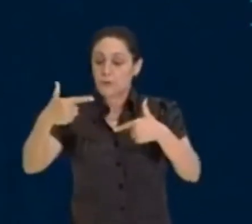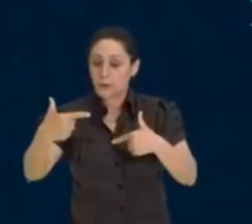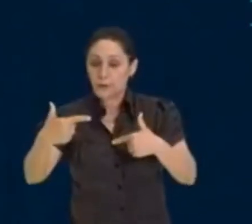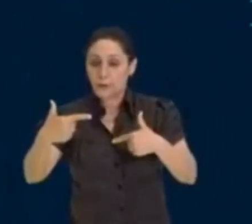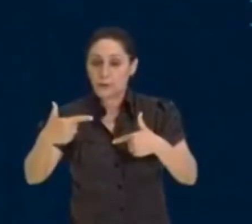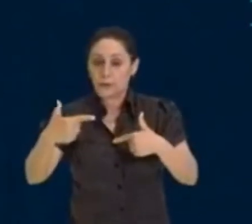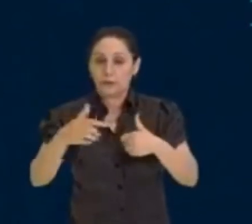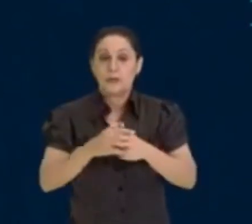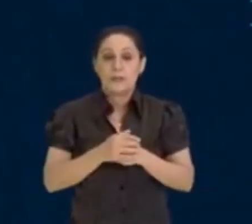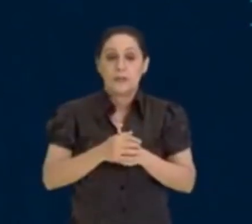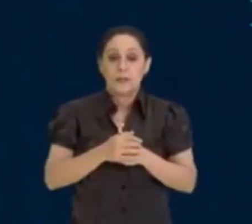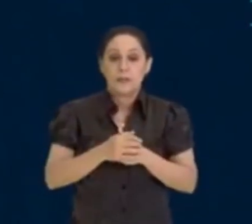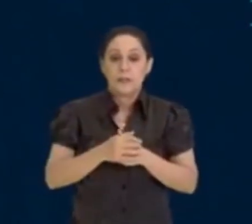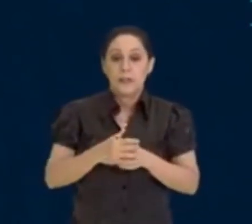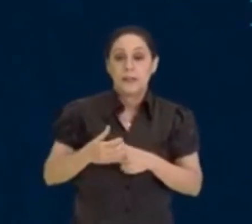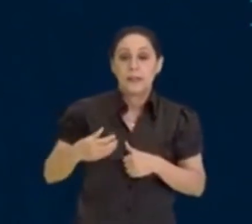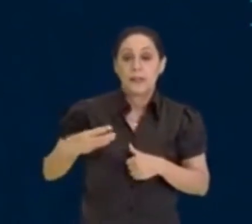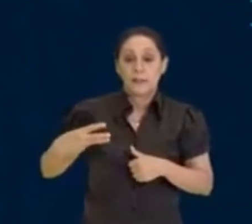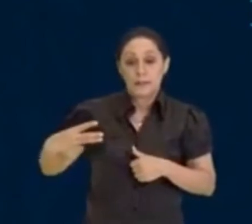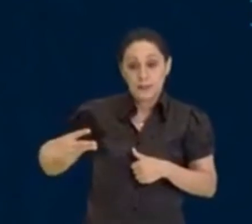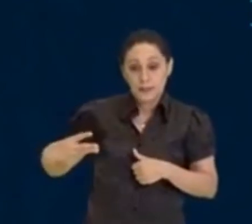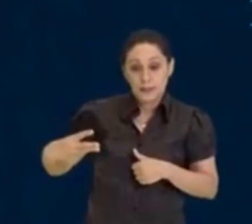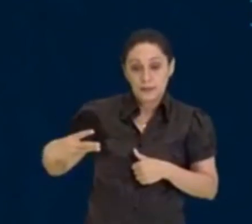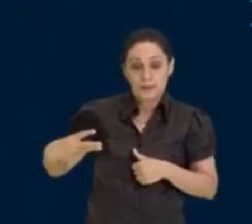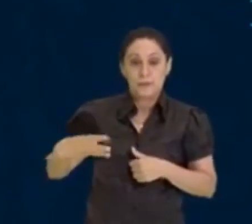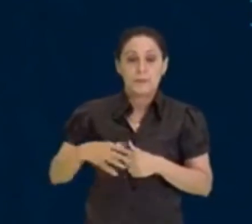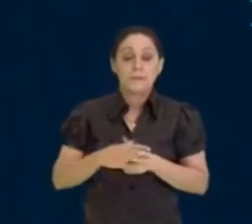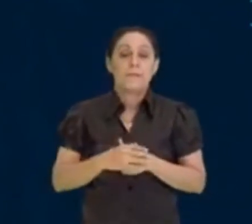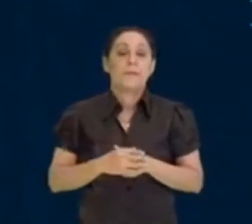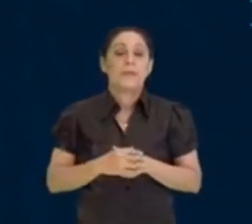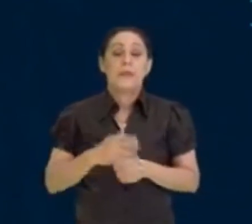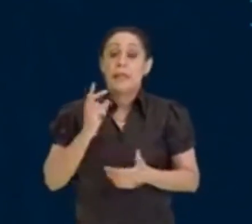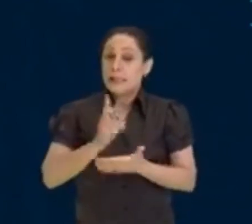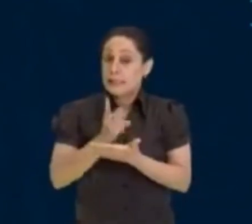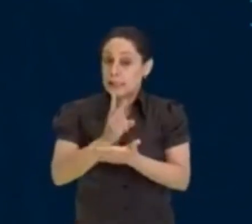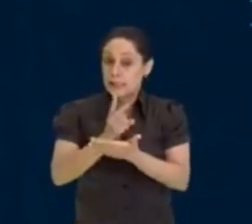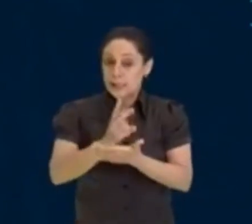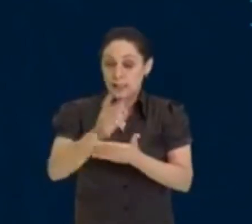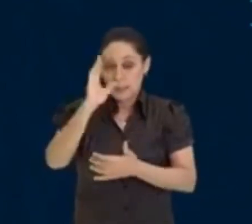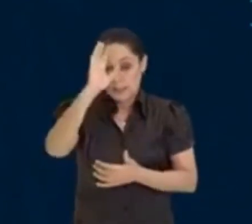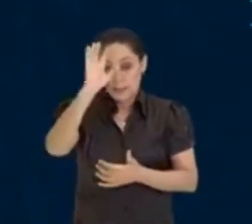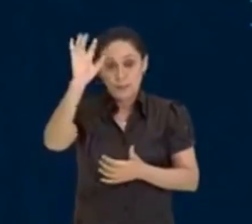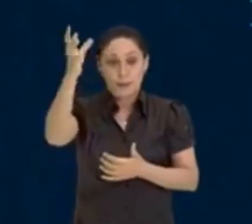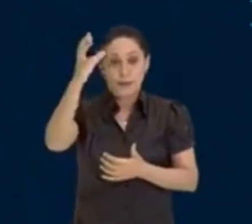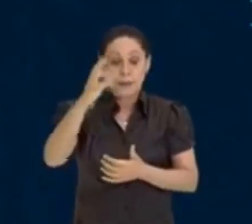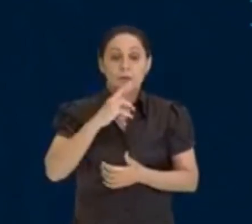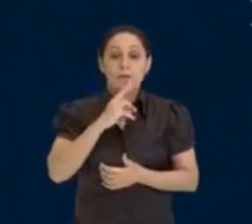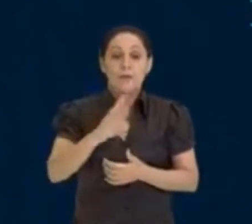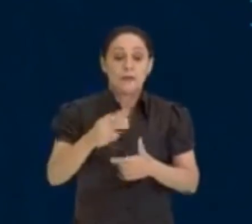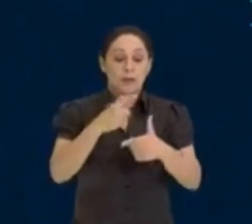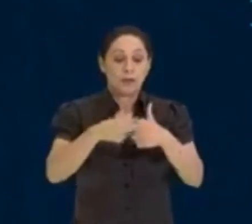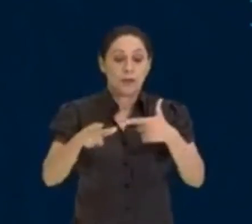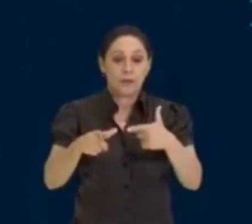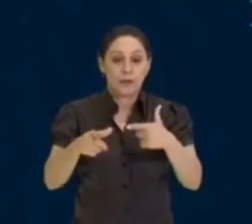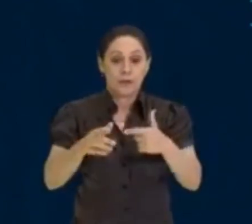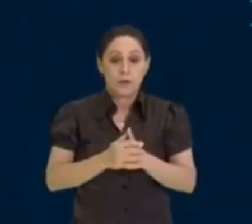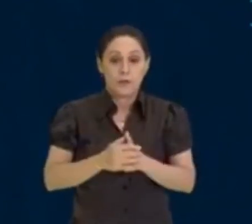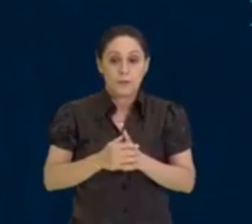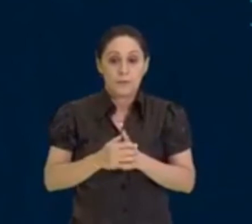3, tá? Sempre o resultado da divisão, eu coloco aqui para lado esquerdo,